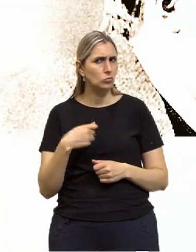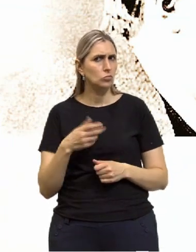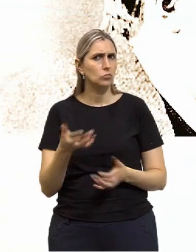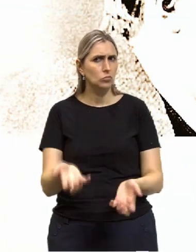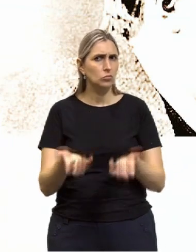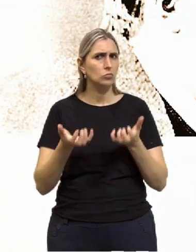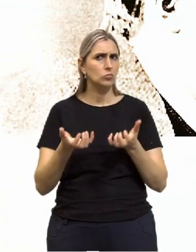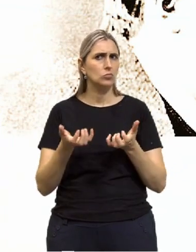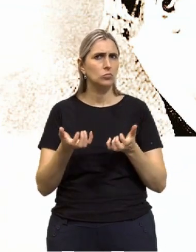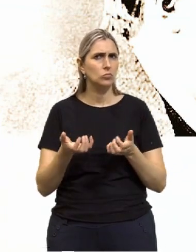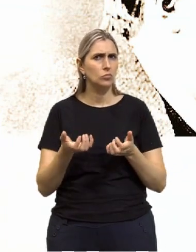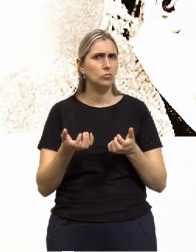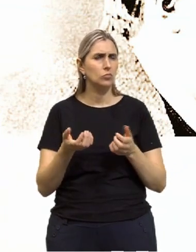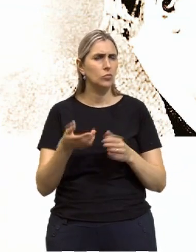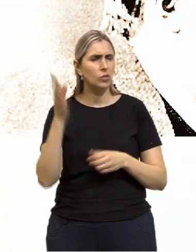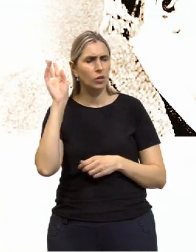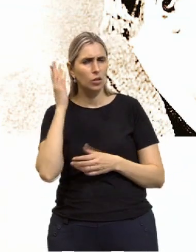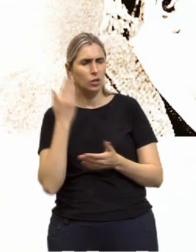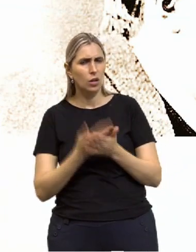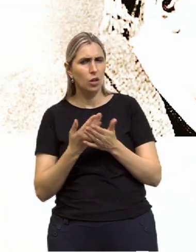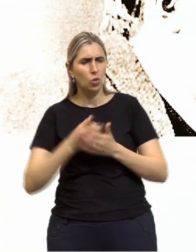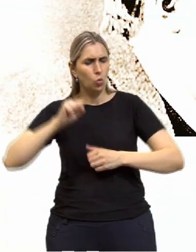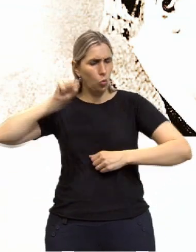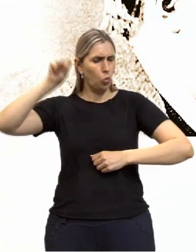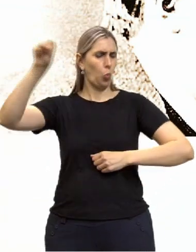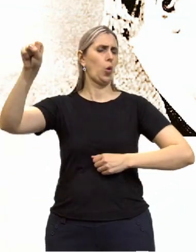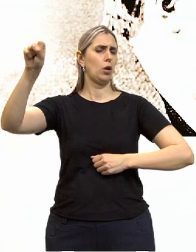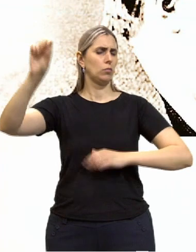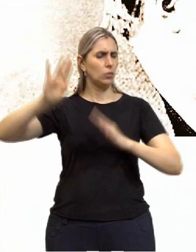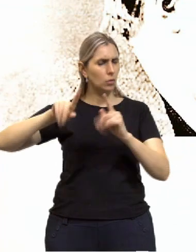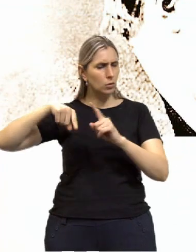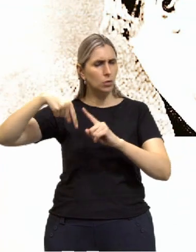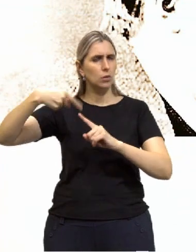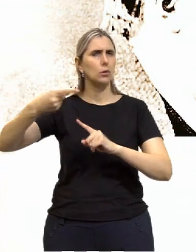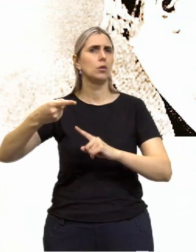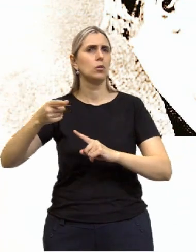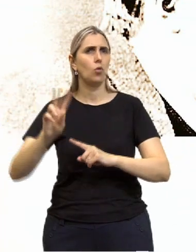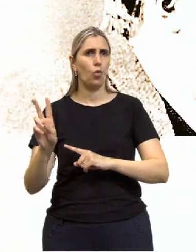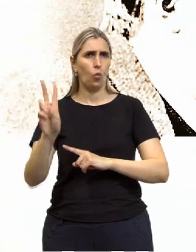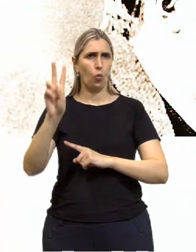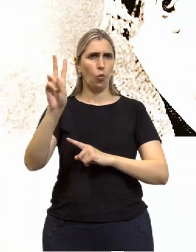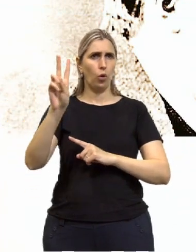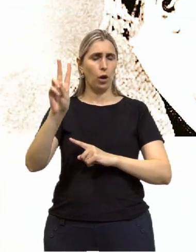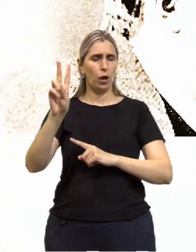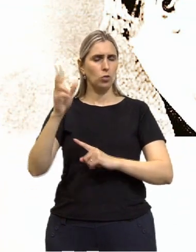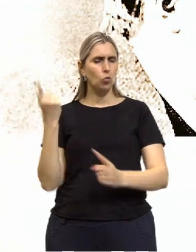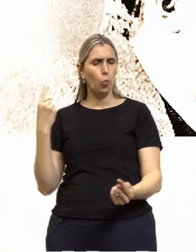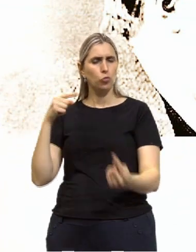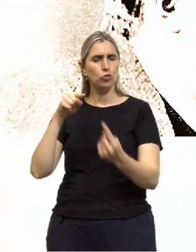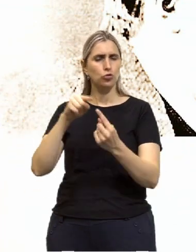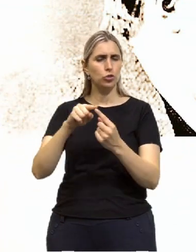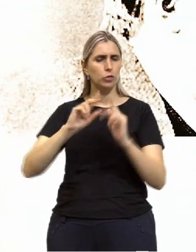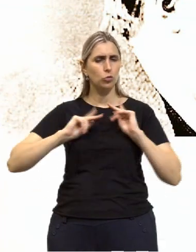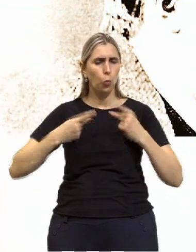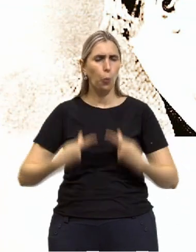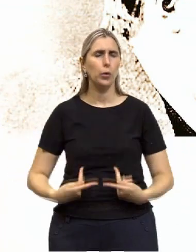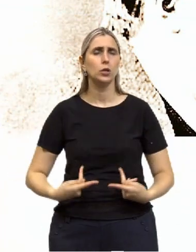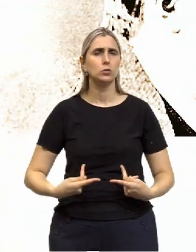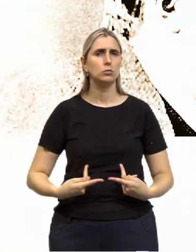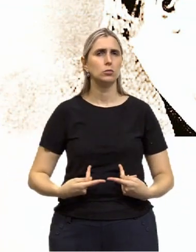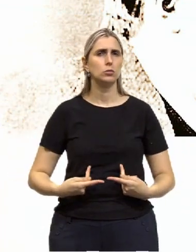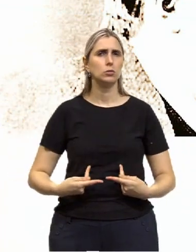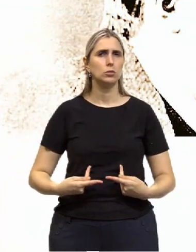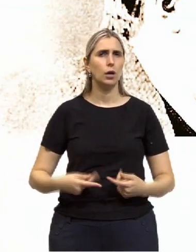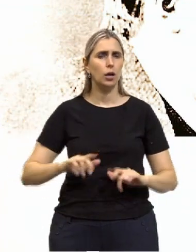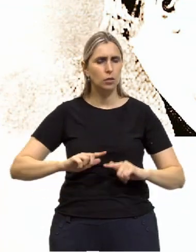o que, lembra da aula do super-homem, seja transcender os valores, então essa é a busca do ser humano. está aí as ações